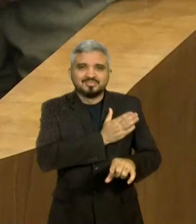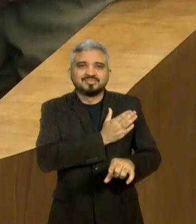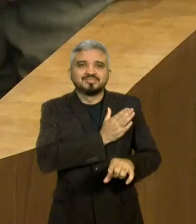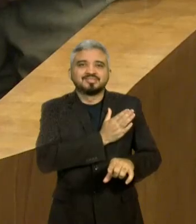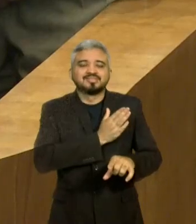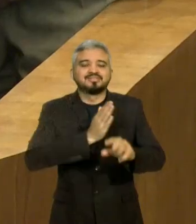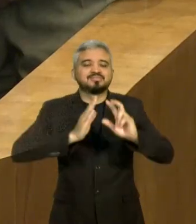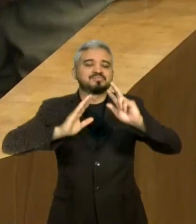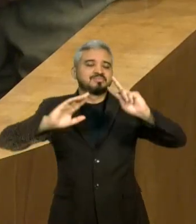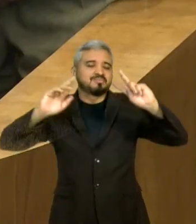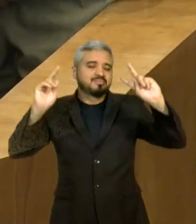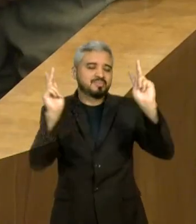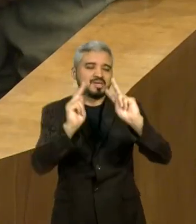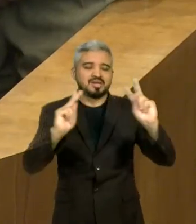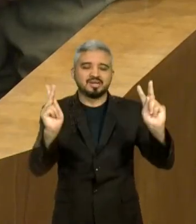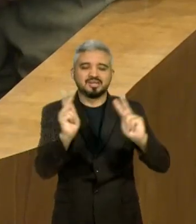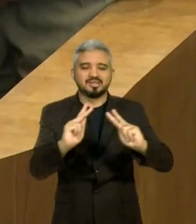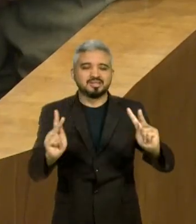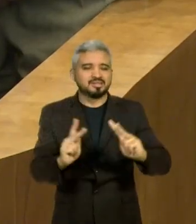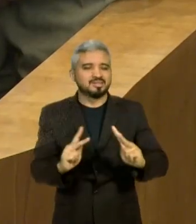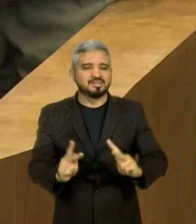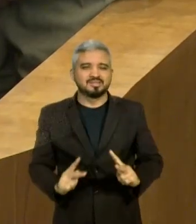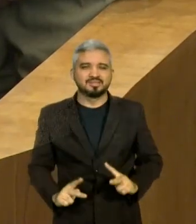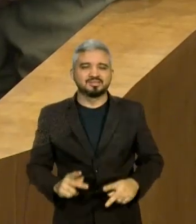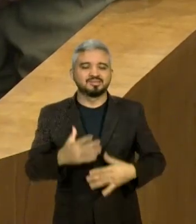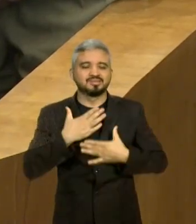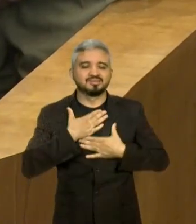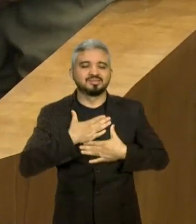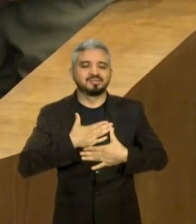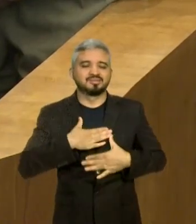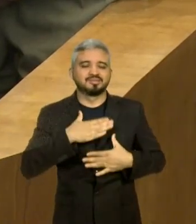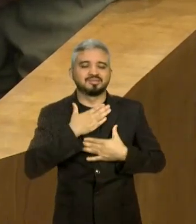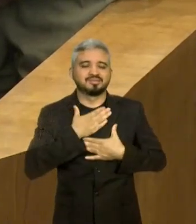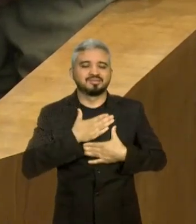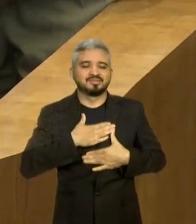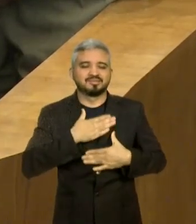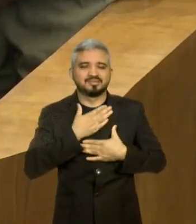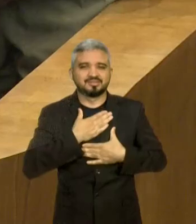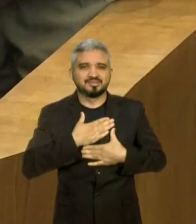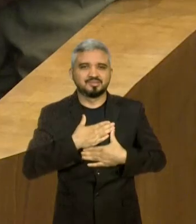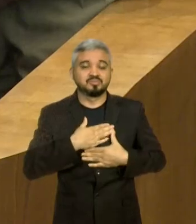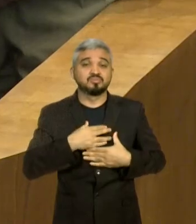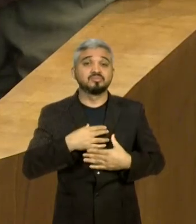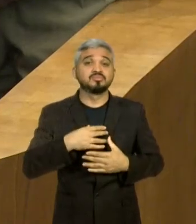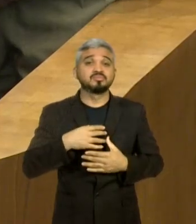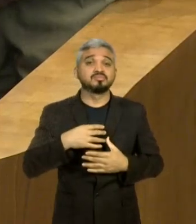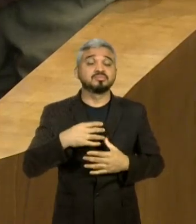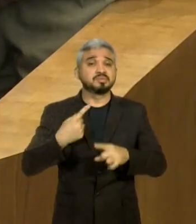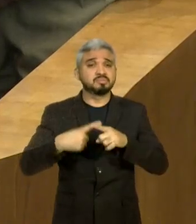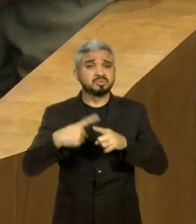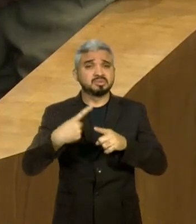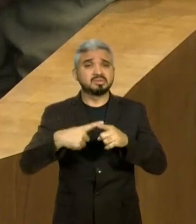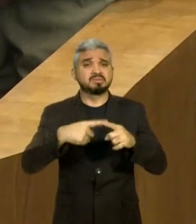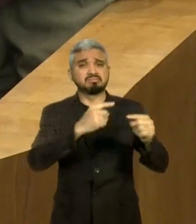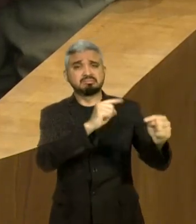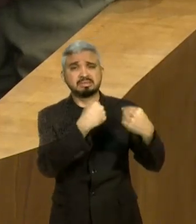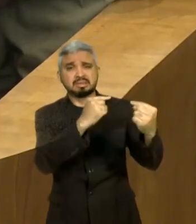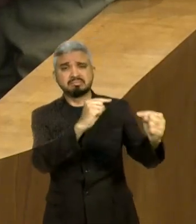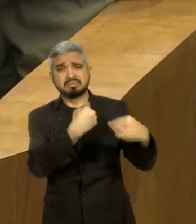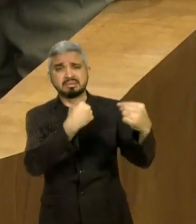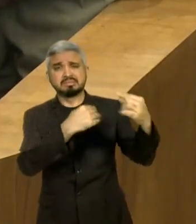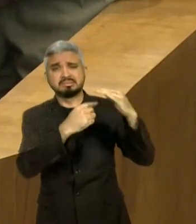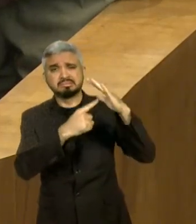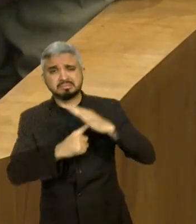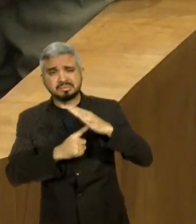em paz, porque todo aquele sentimento de revolta e de chateação